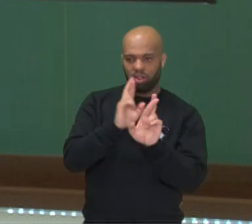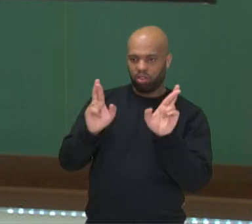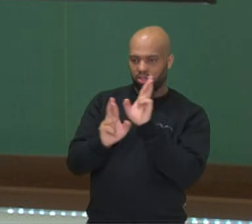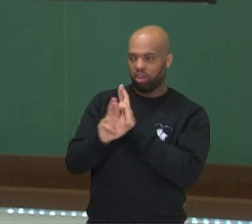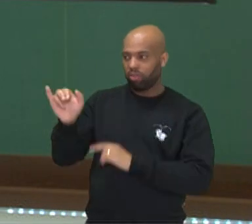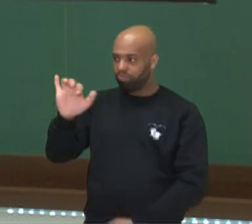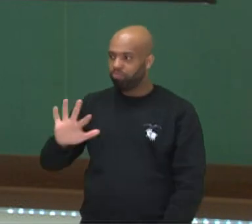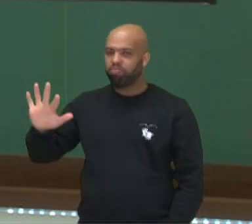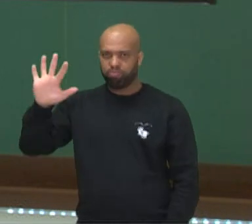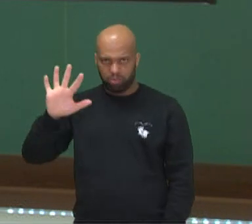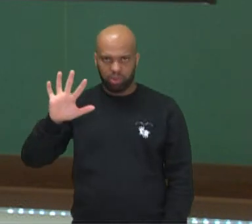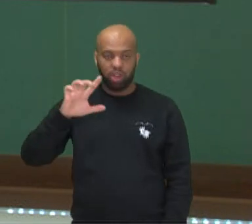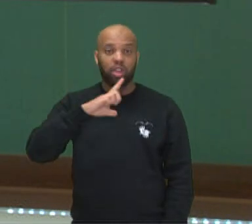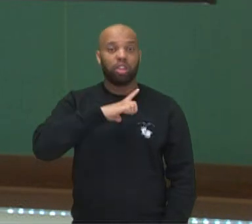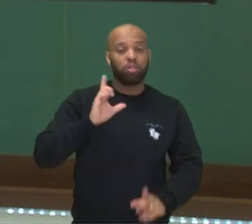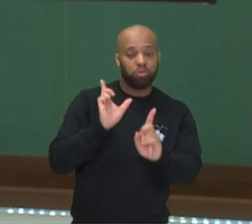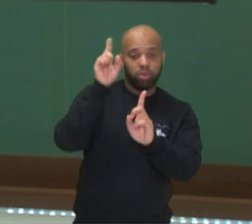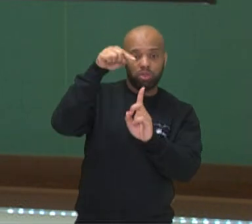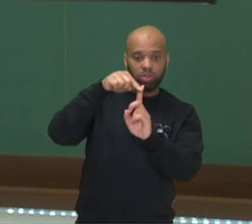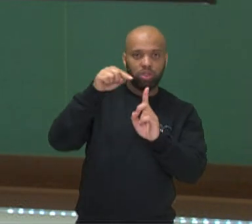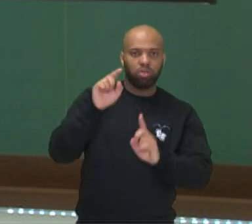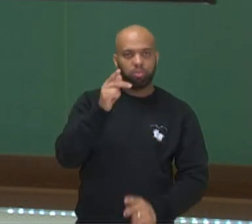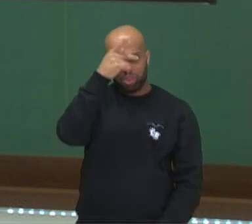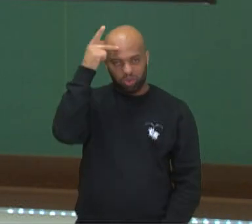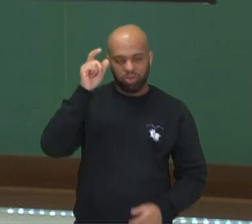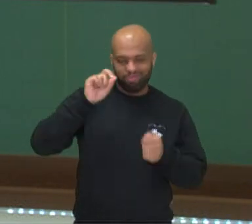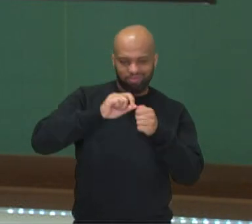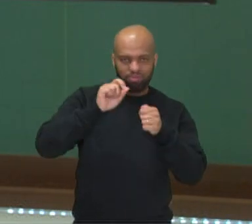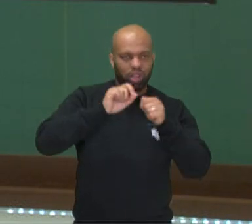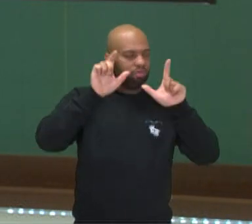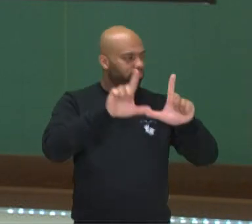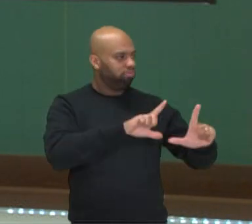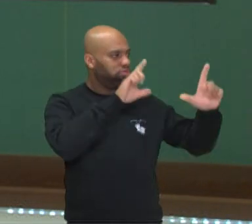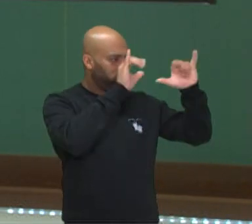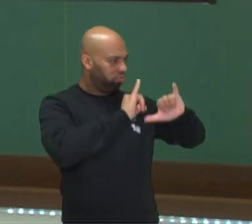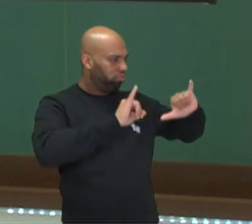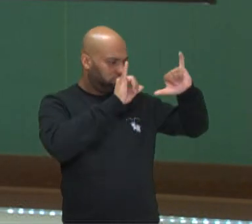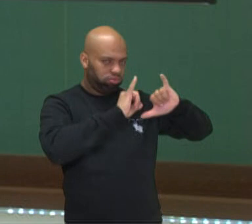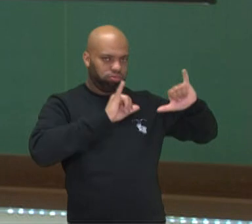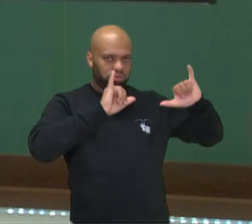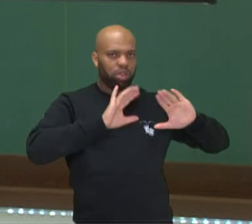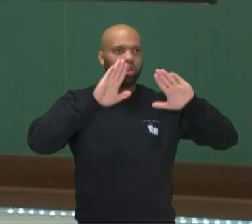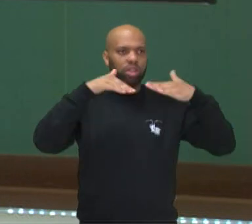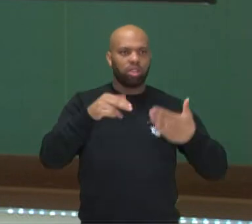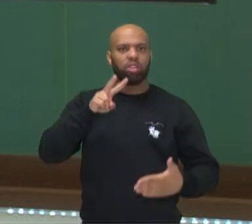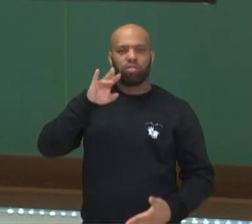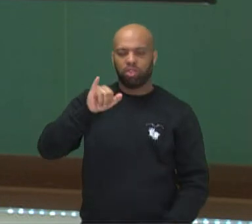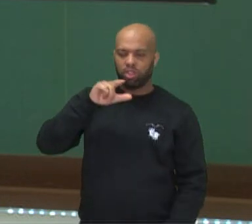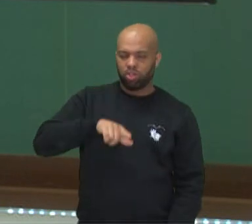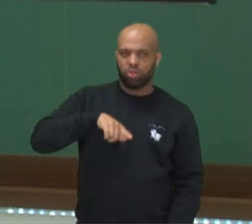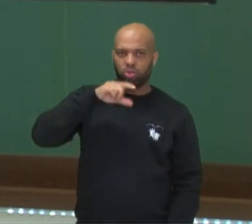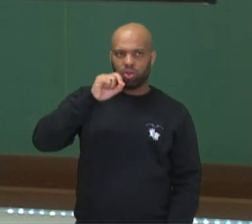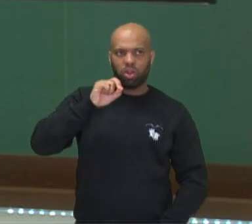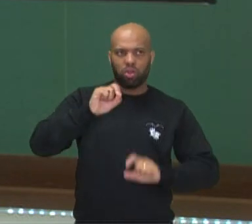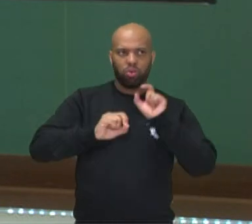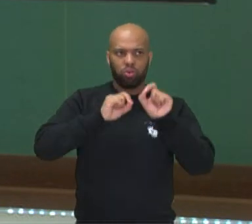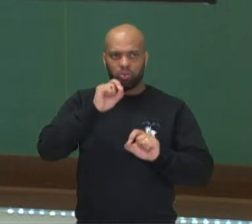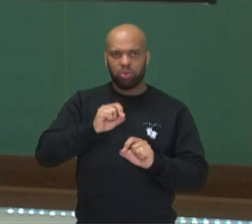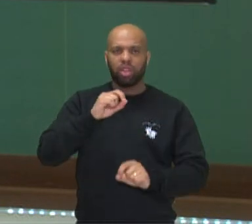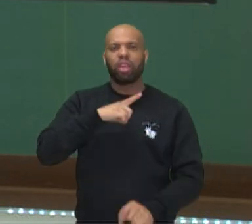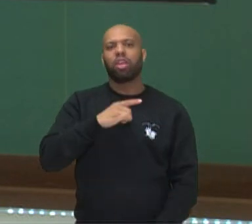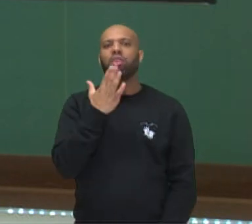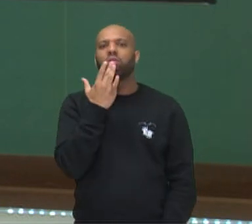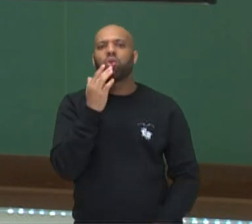Então, de acordo com a intencionalidade de quem elabora esses anúncios, é que vai ser escolhida aí a presença das